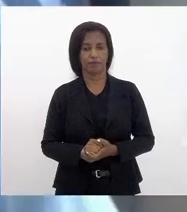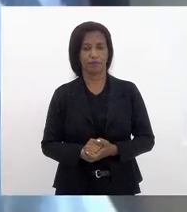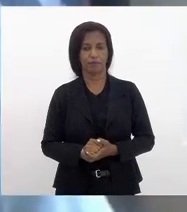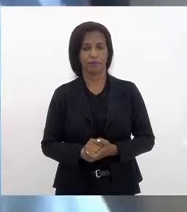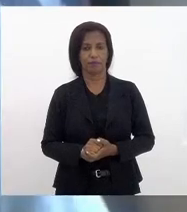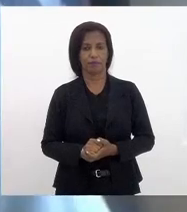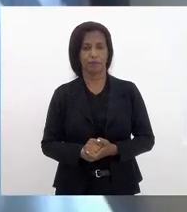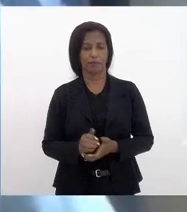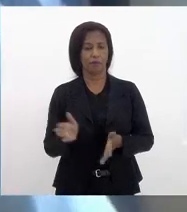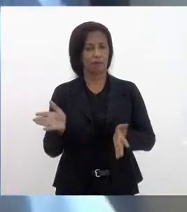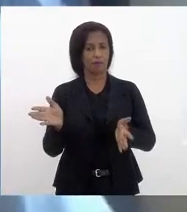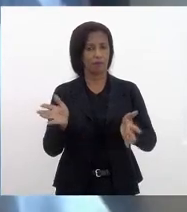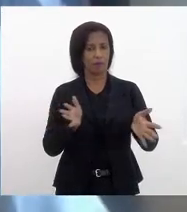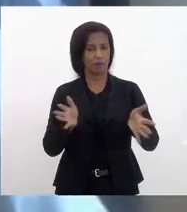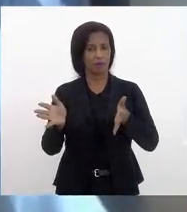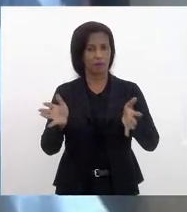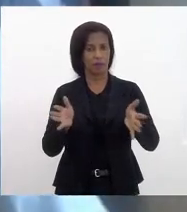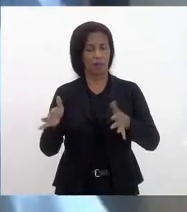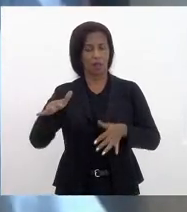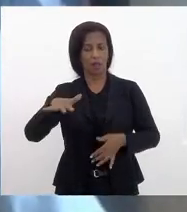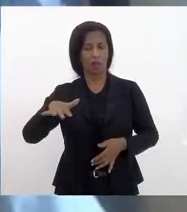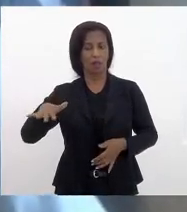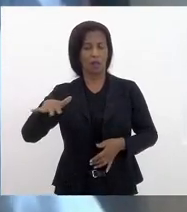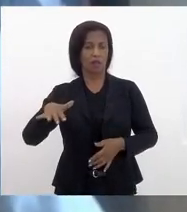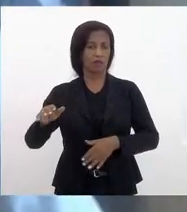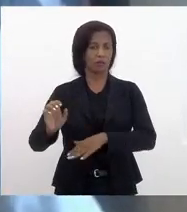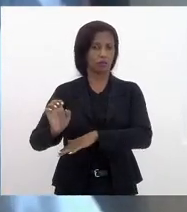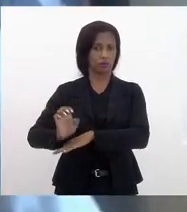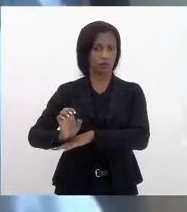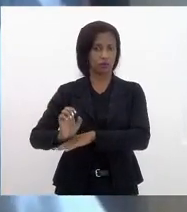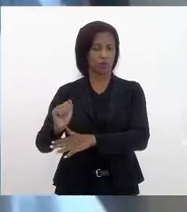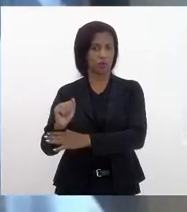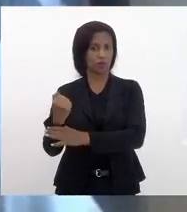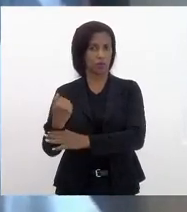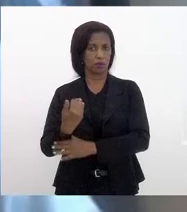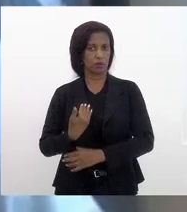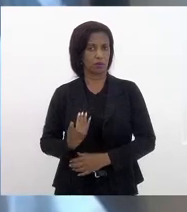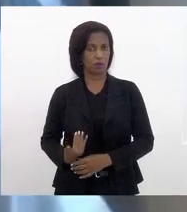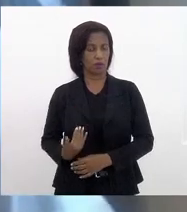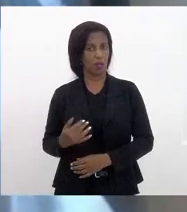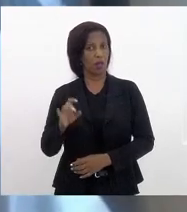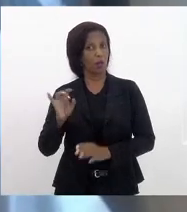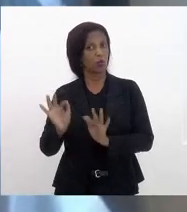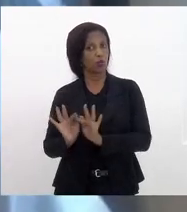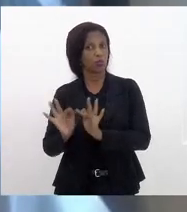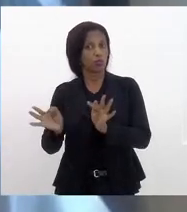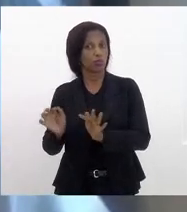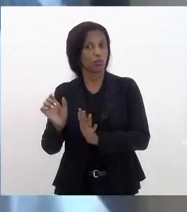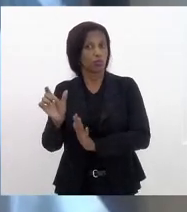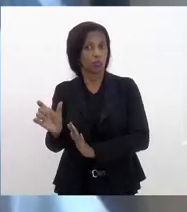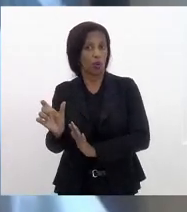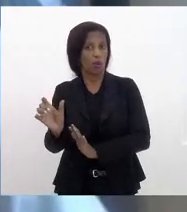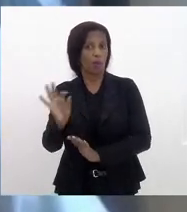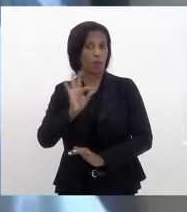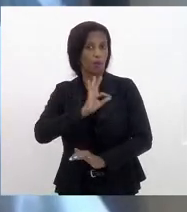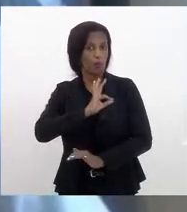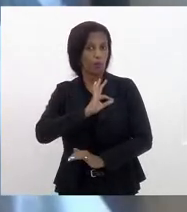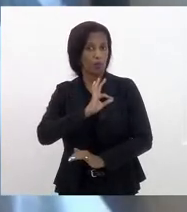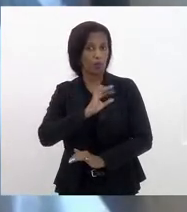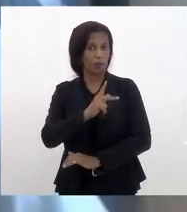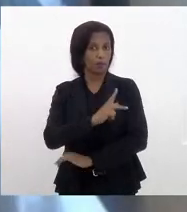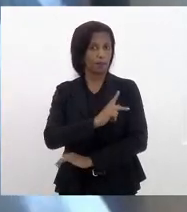entre áreas do Estado da segurança pública, não só a Polícia Militar,